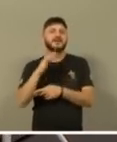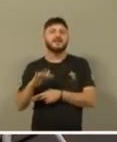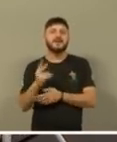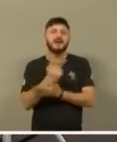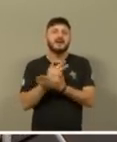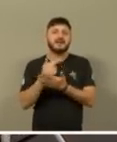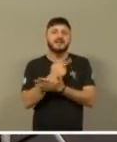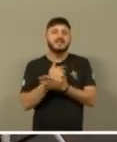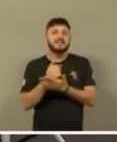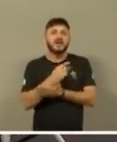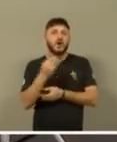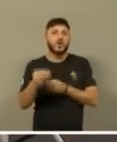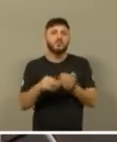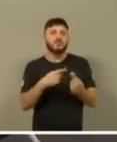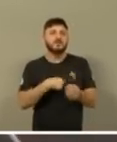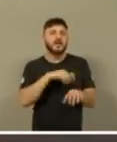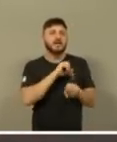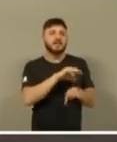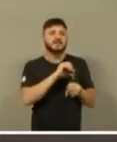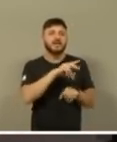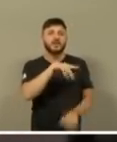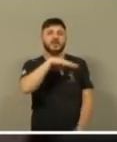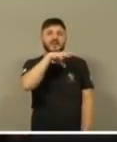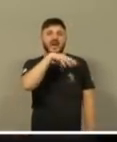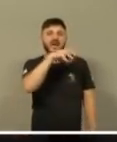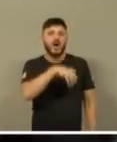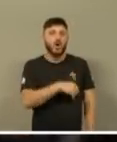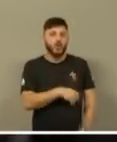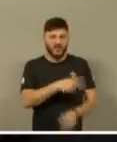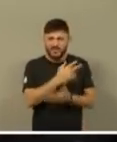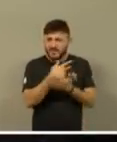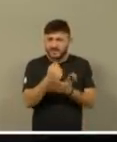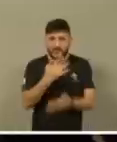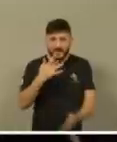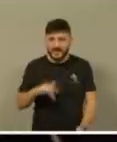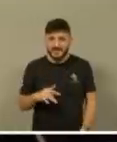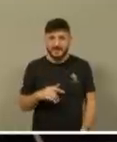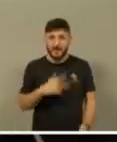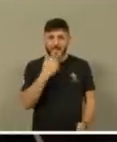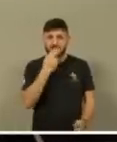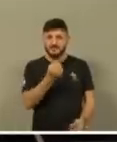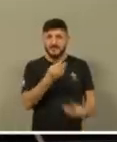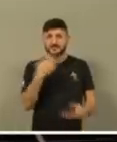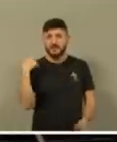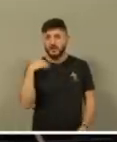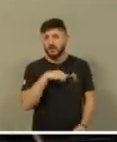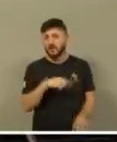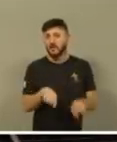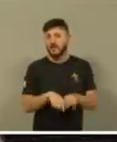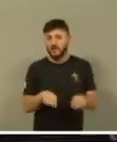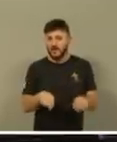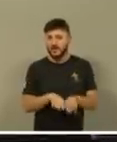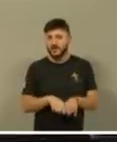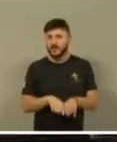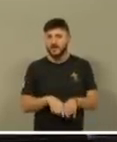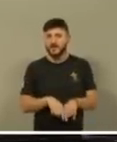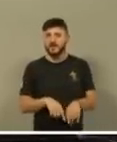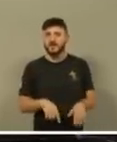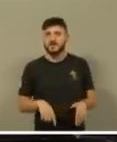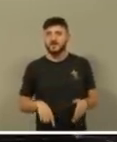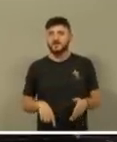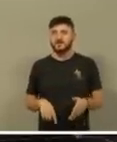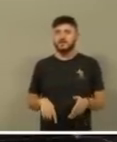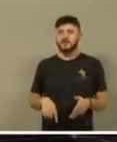daí risada, é verdade, como, são coisinhas, tem um filme agora, de um, de uma, de alguém, que